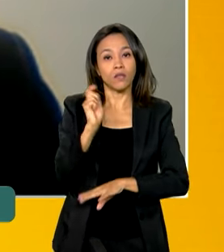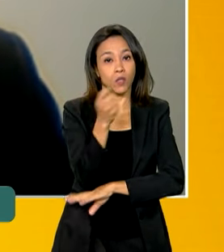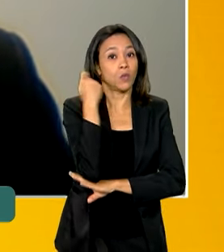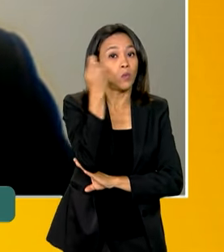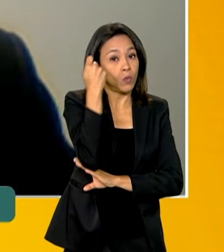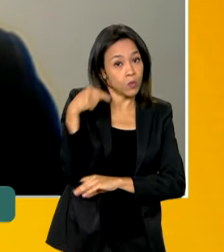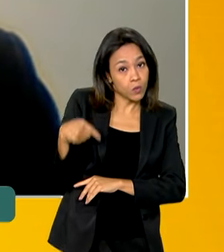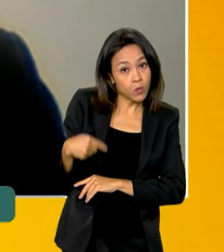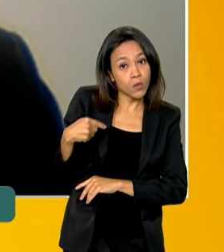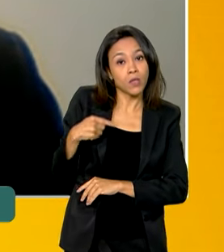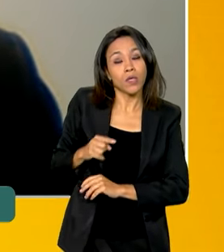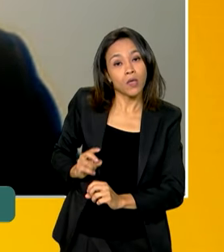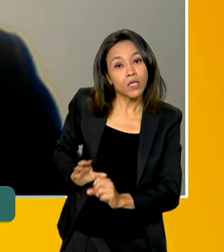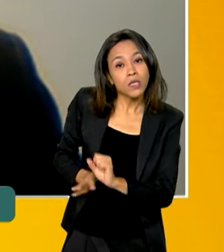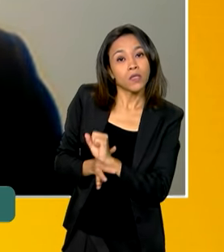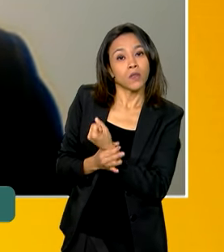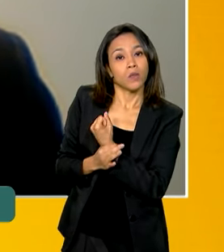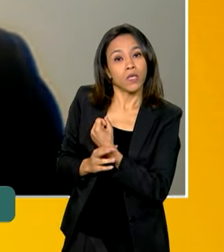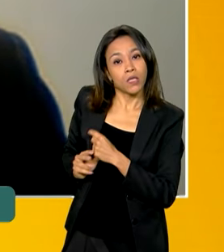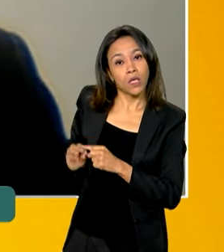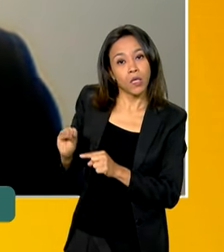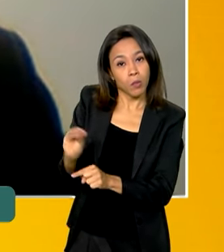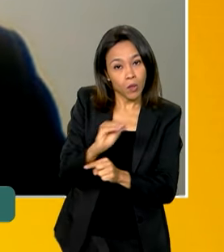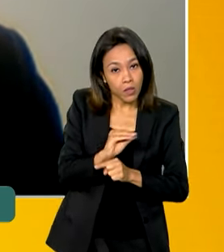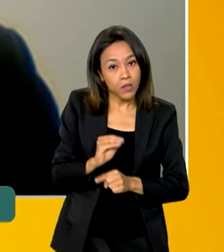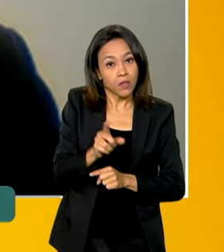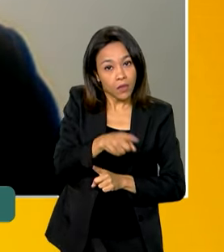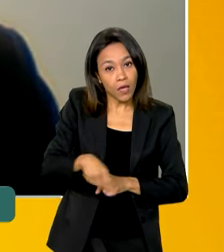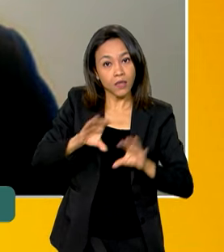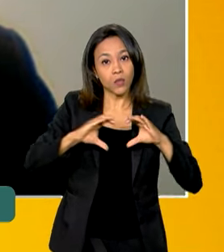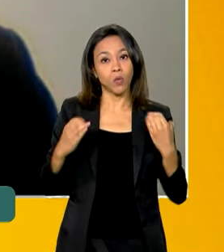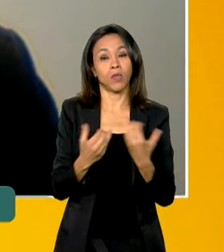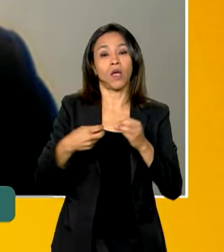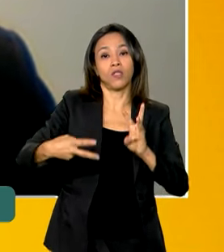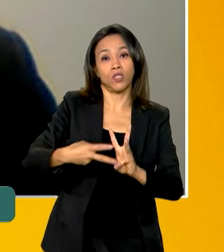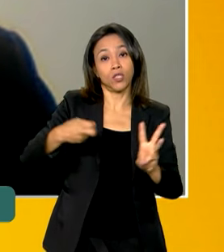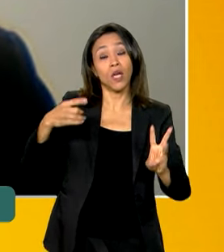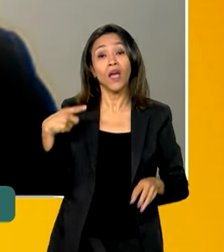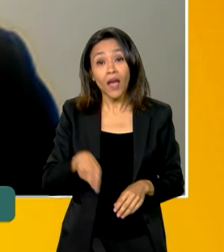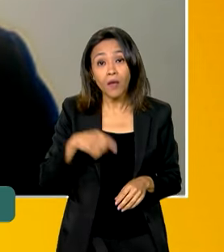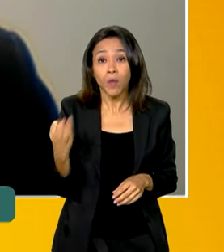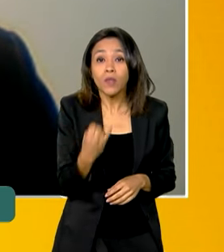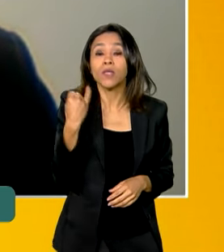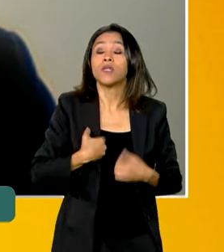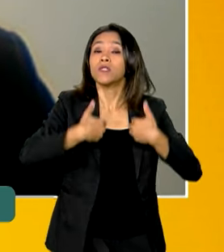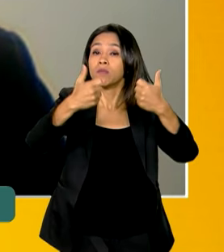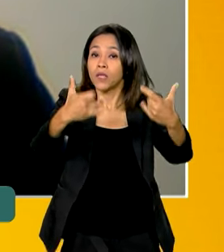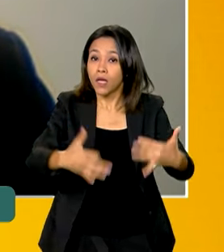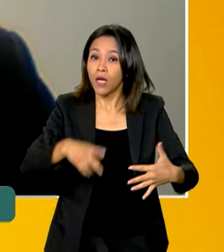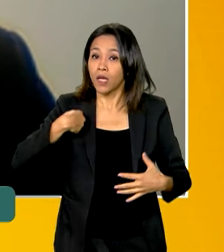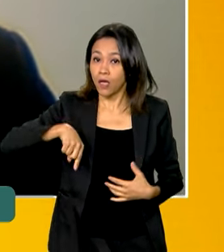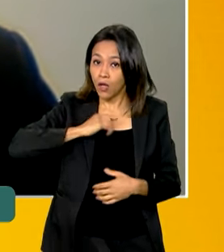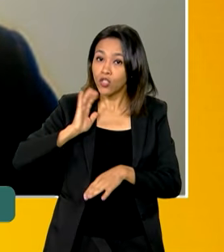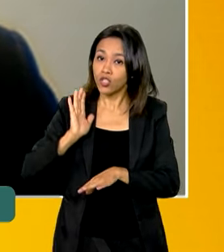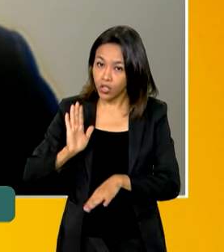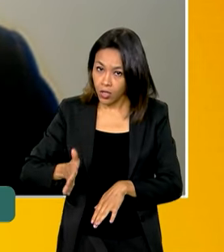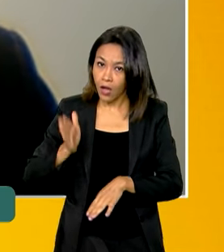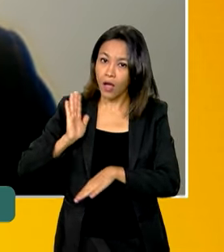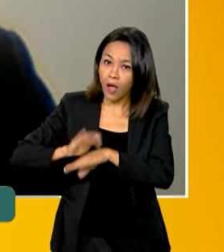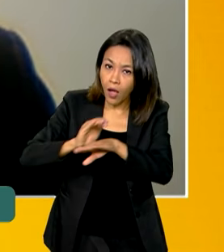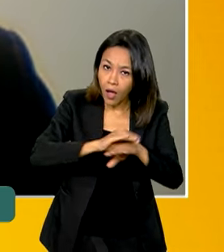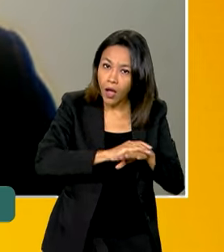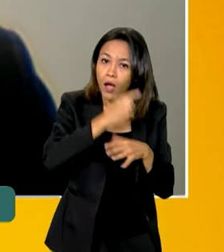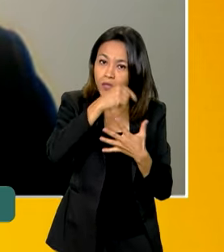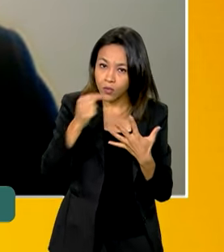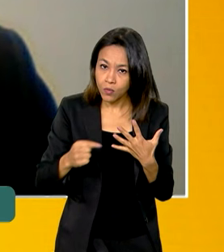as articulações de segurança e proteção para essas comunidades indígenas. É importante destacar que a gente já também tomou iniciativas para além da ação de